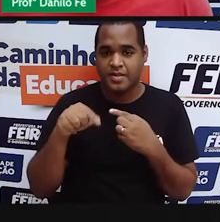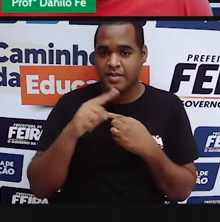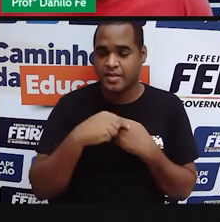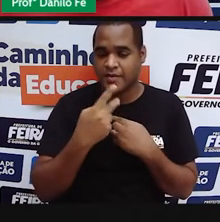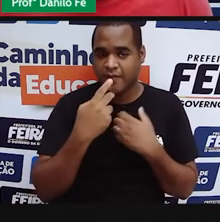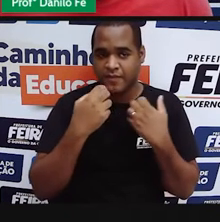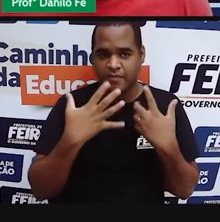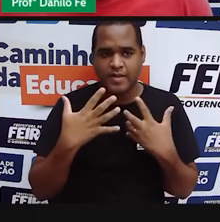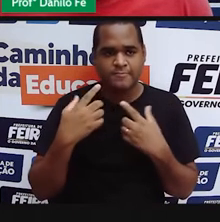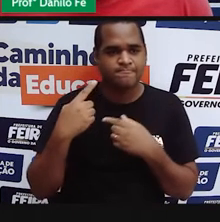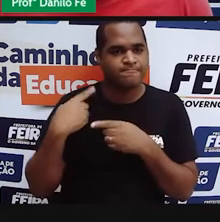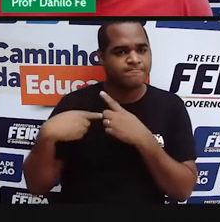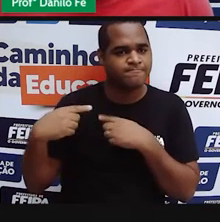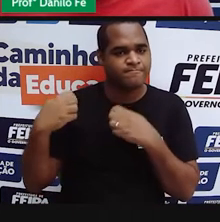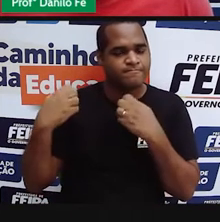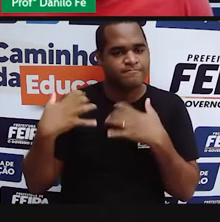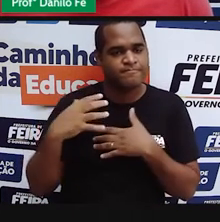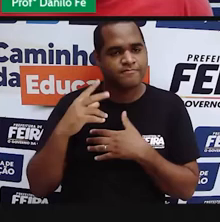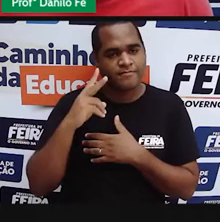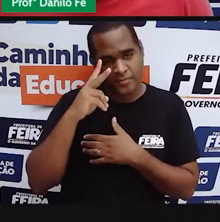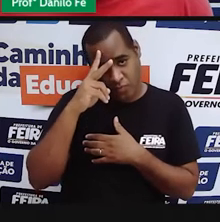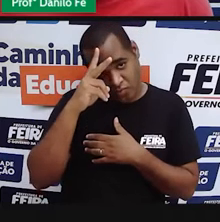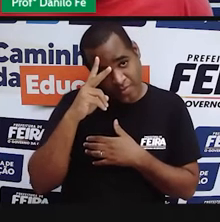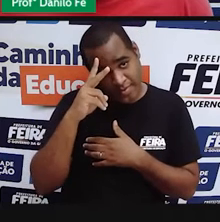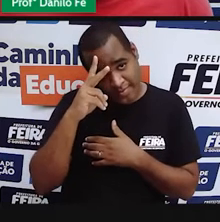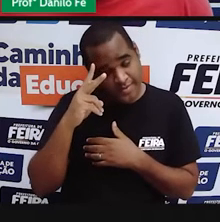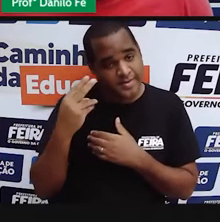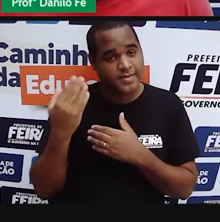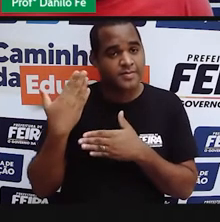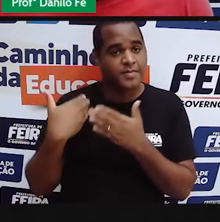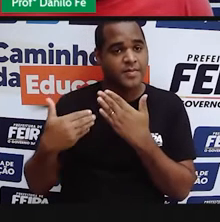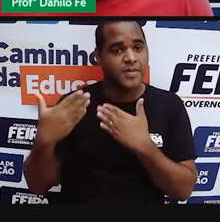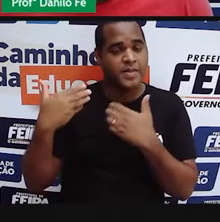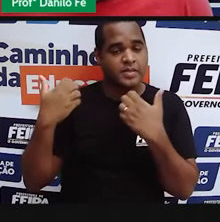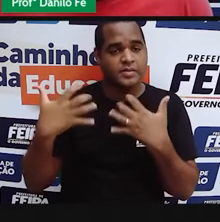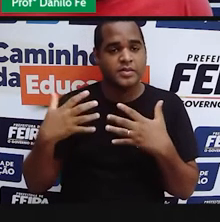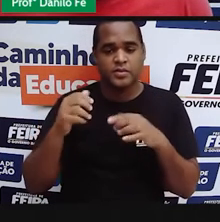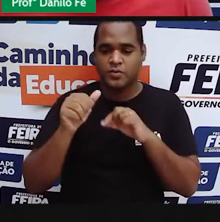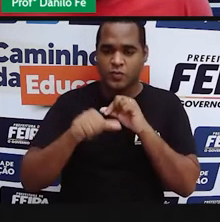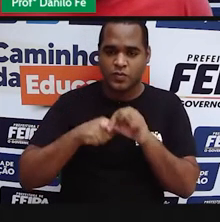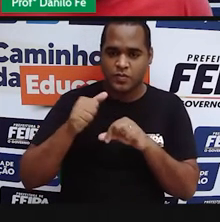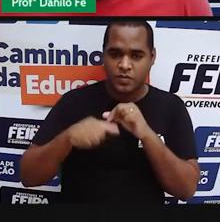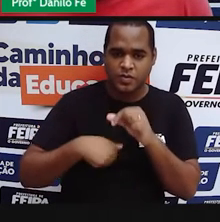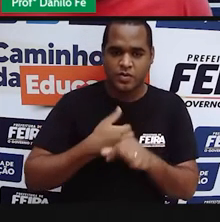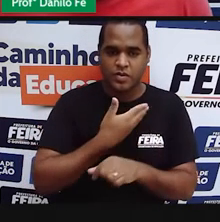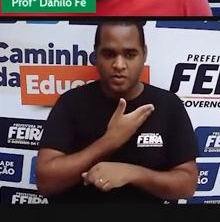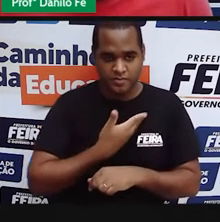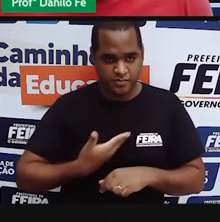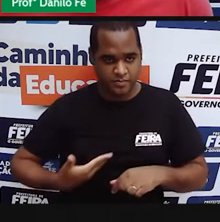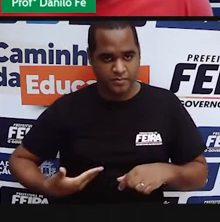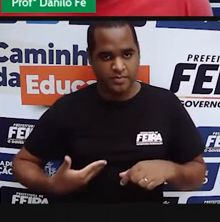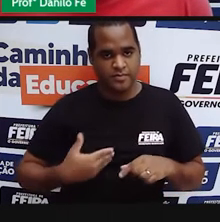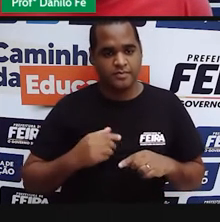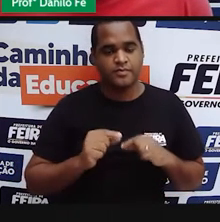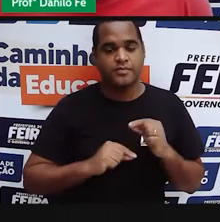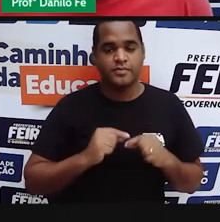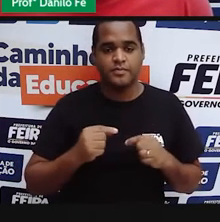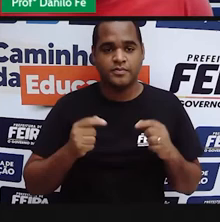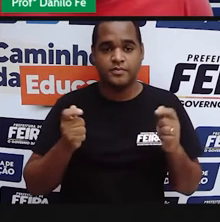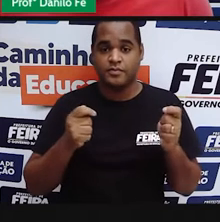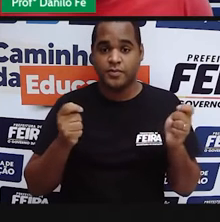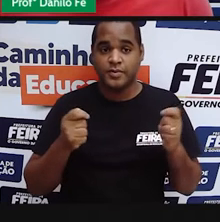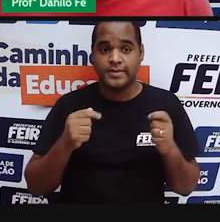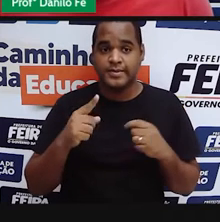estudar um período da história de que formaram o Estado, de que formaram o governo, que tinham